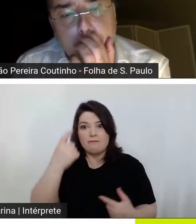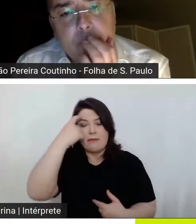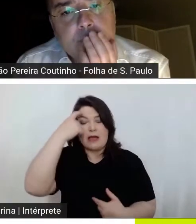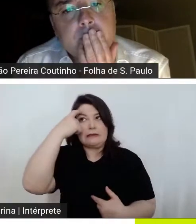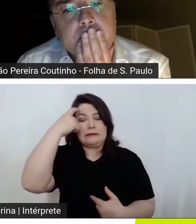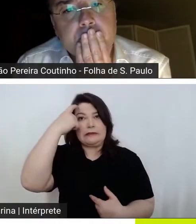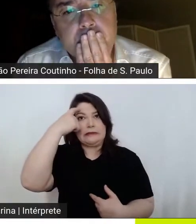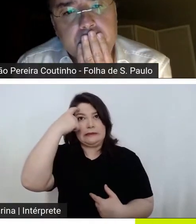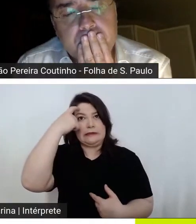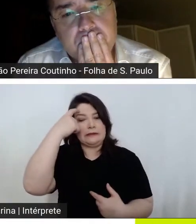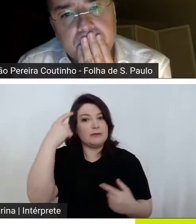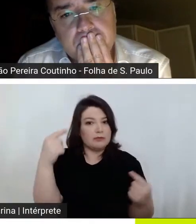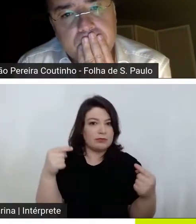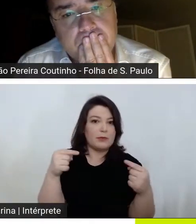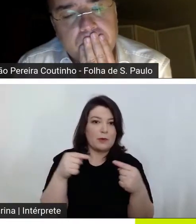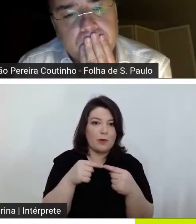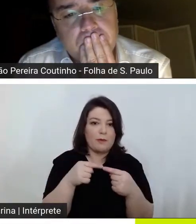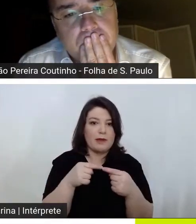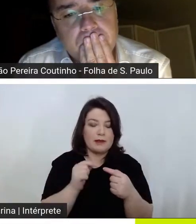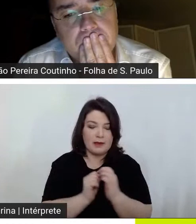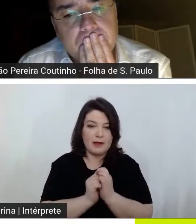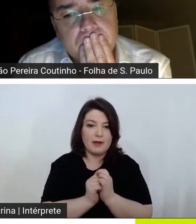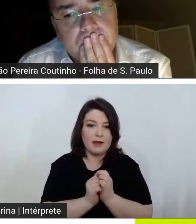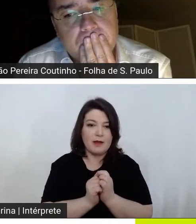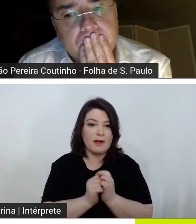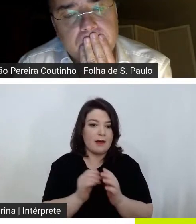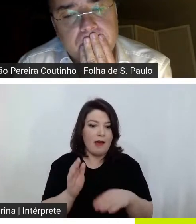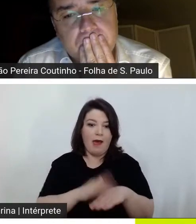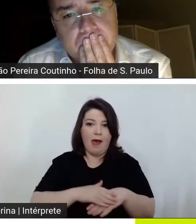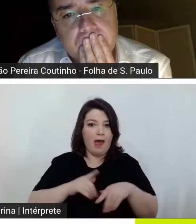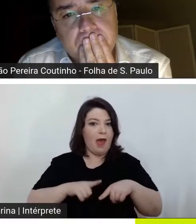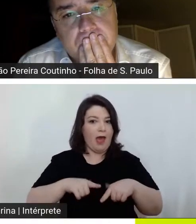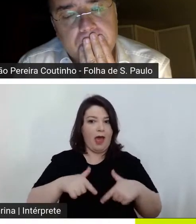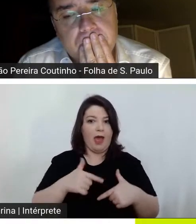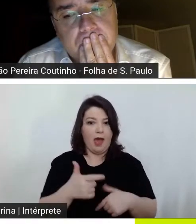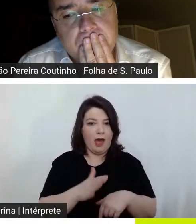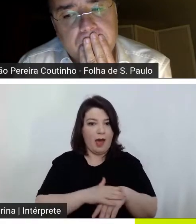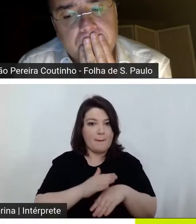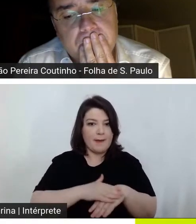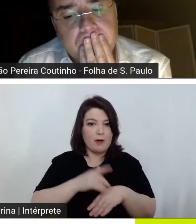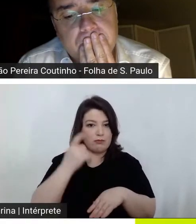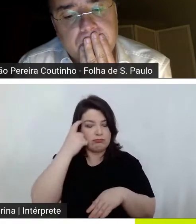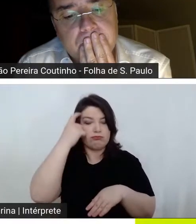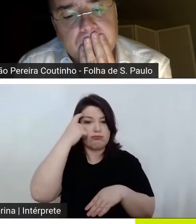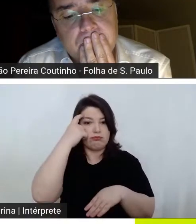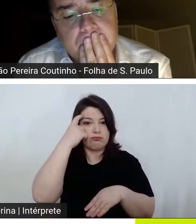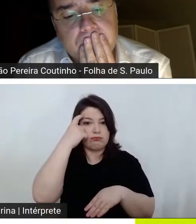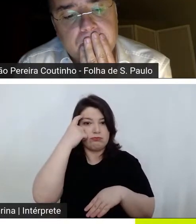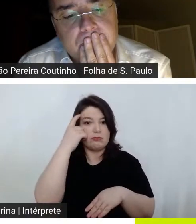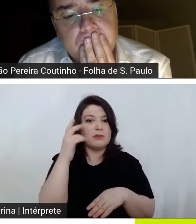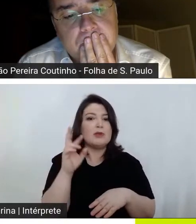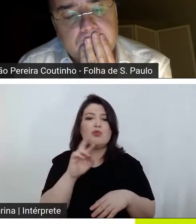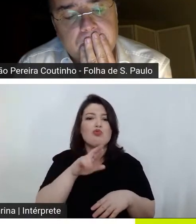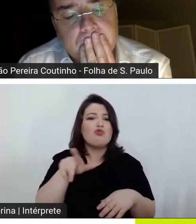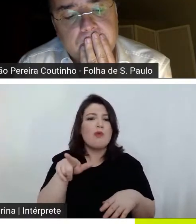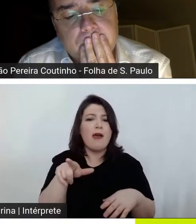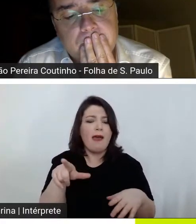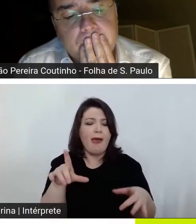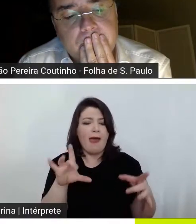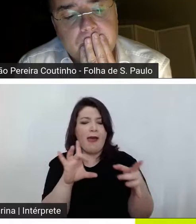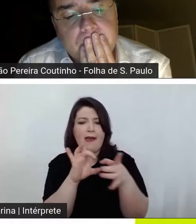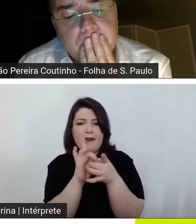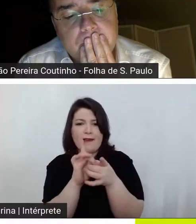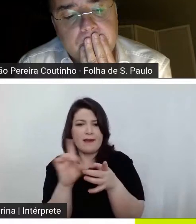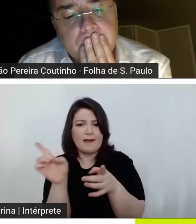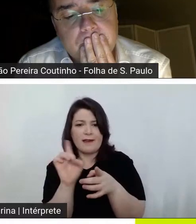que eu estava dizendo quer dizer é um ato que ele não está vinculado a